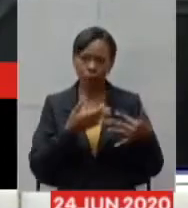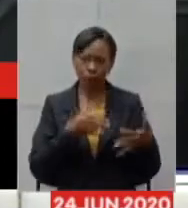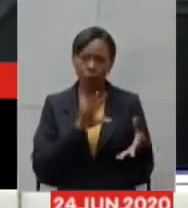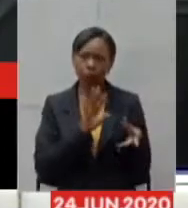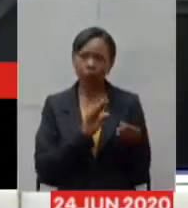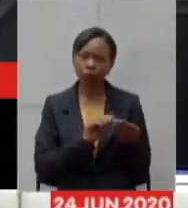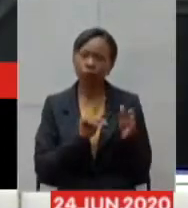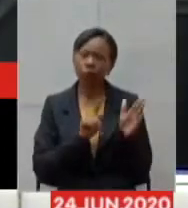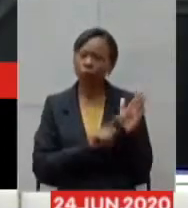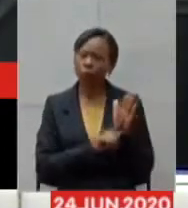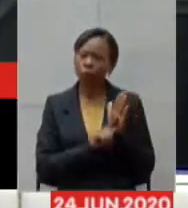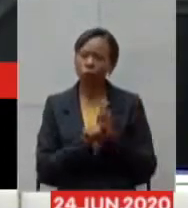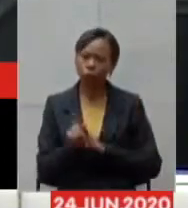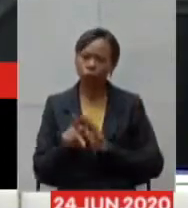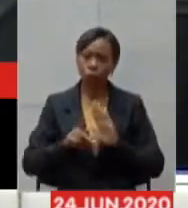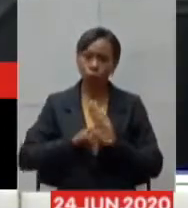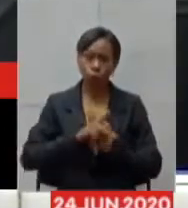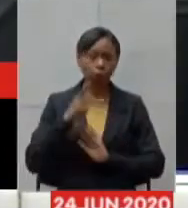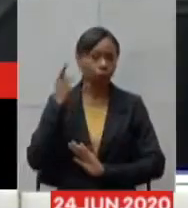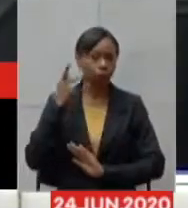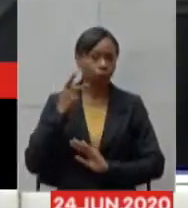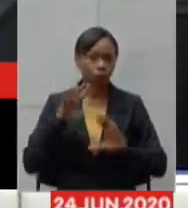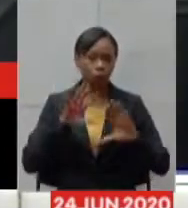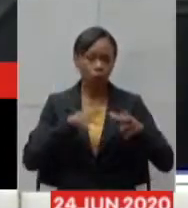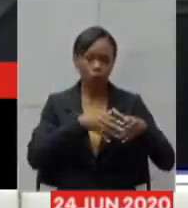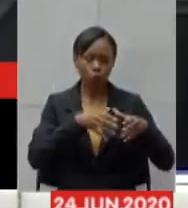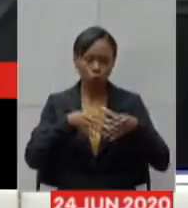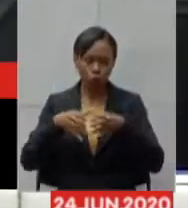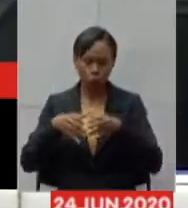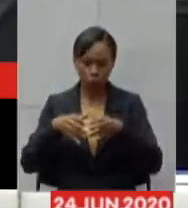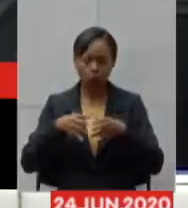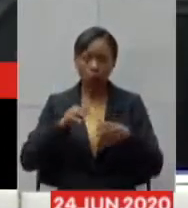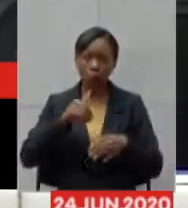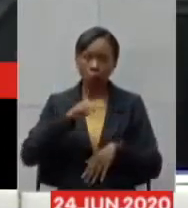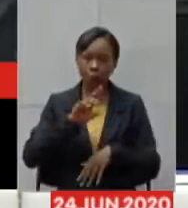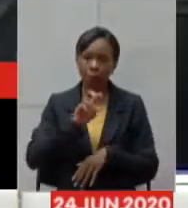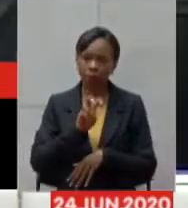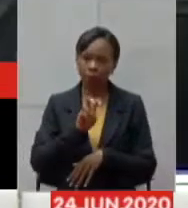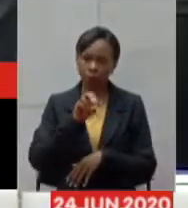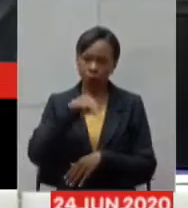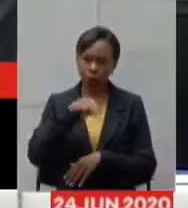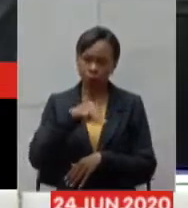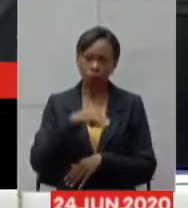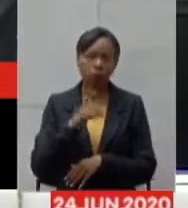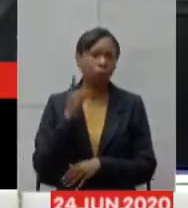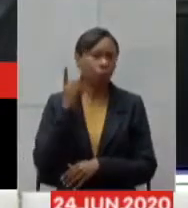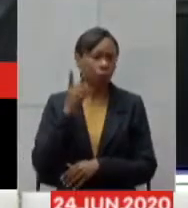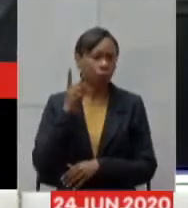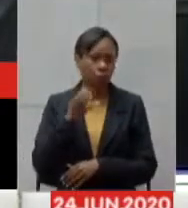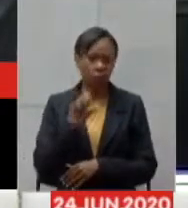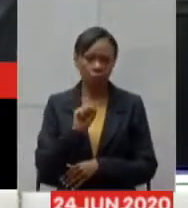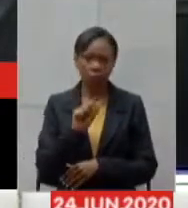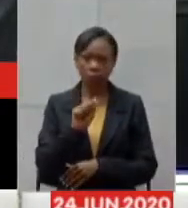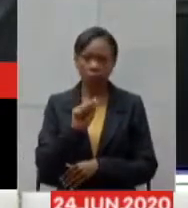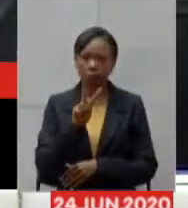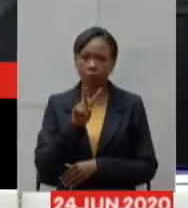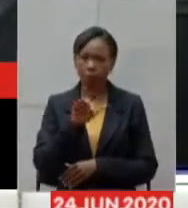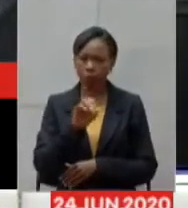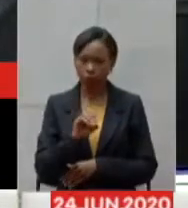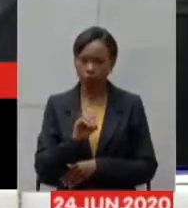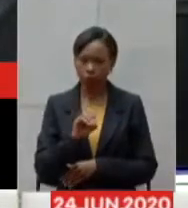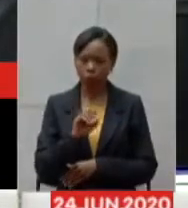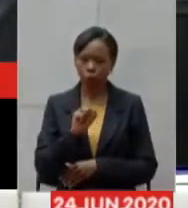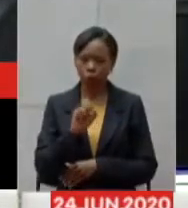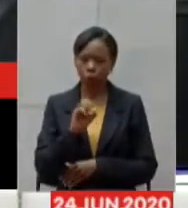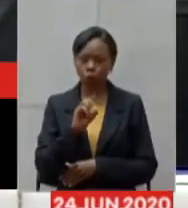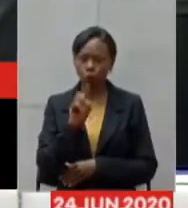questionamentos dos parlamentares dos blocos pelo prazo de cinco minutos com a palavra deputado Sávio Souza Cruz o líder do bloco